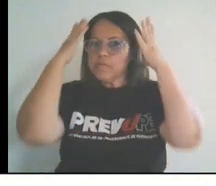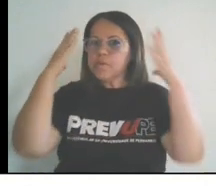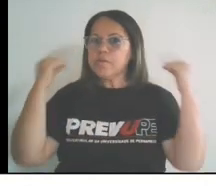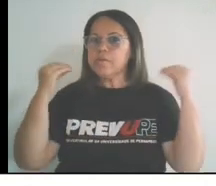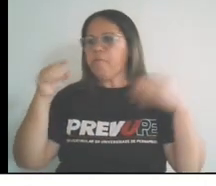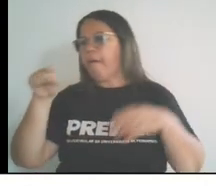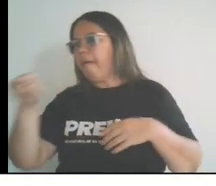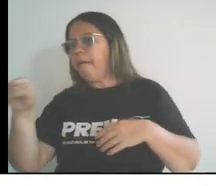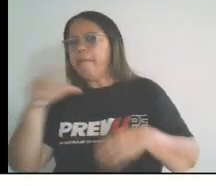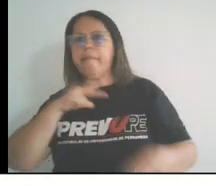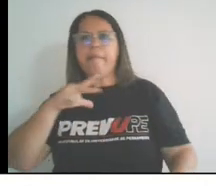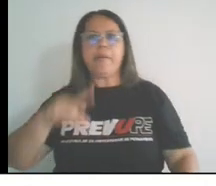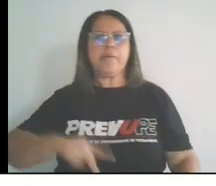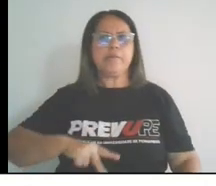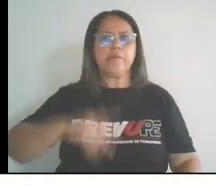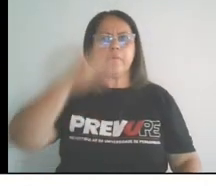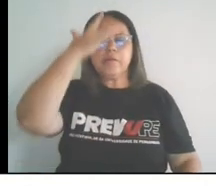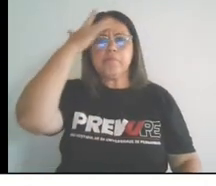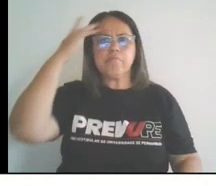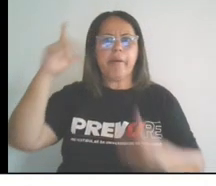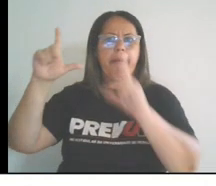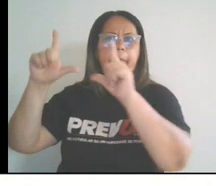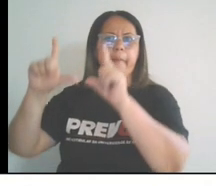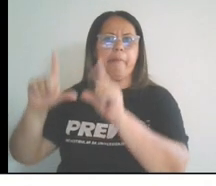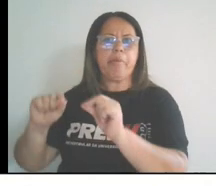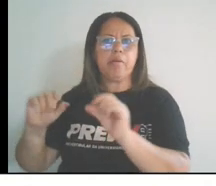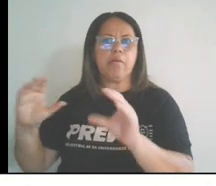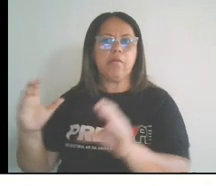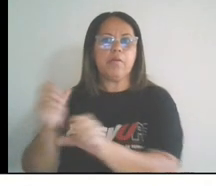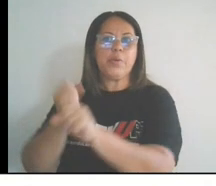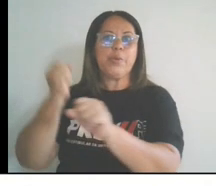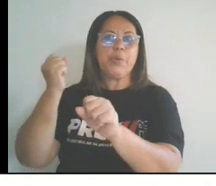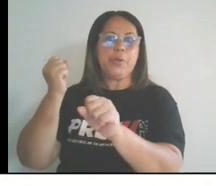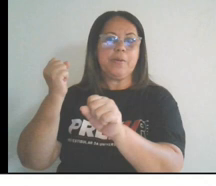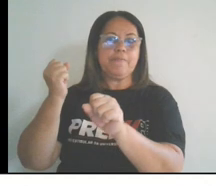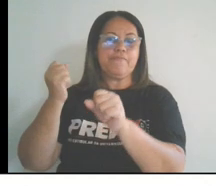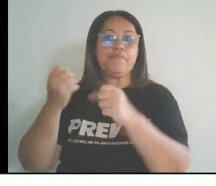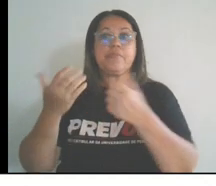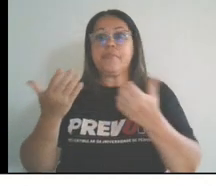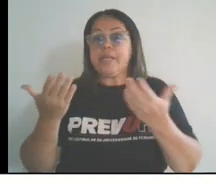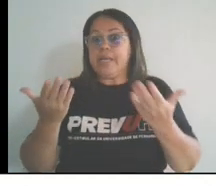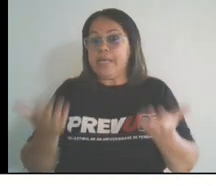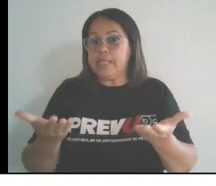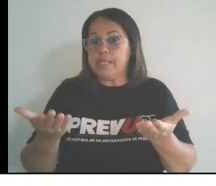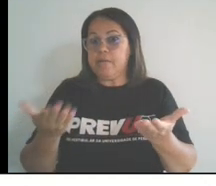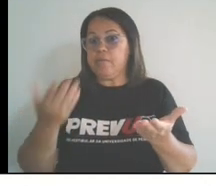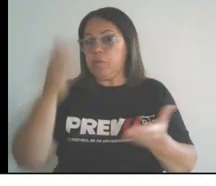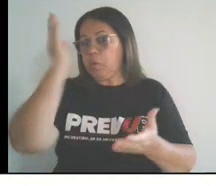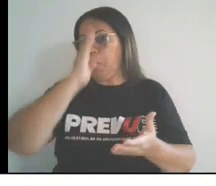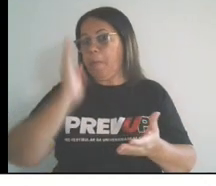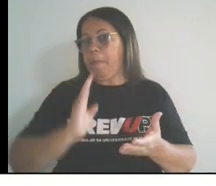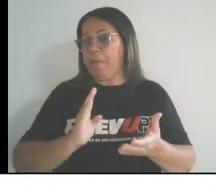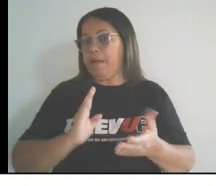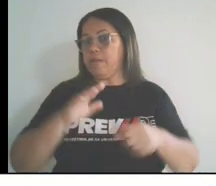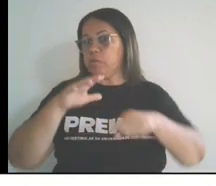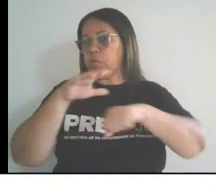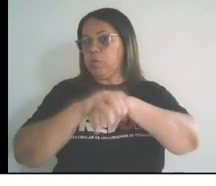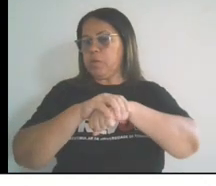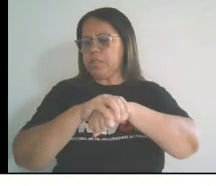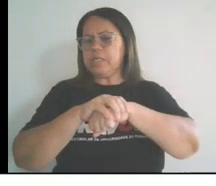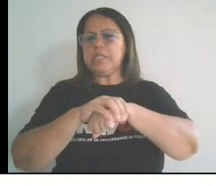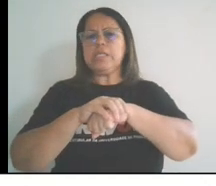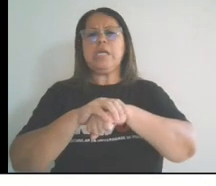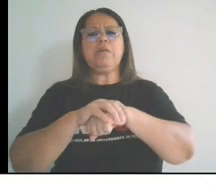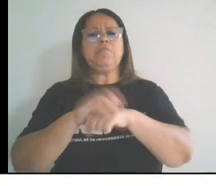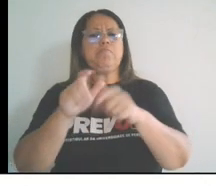para os portugueses. Então, no Brasil colonial, a maioria da população